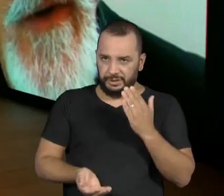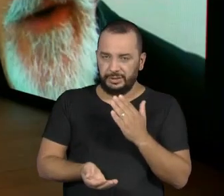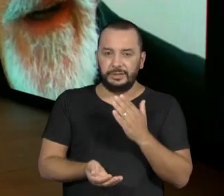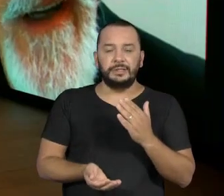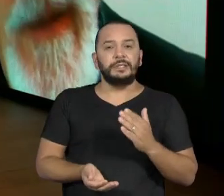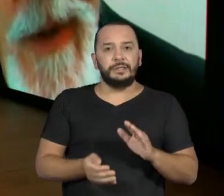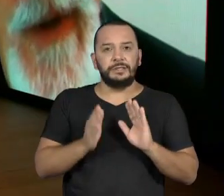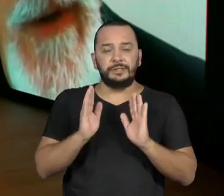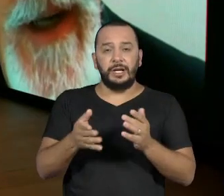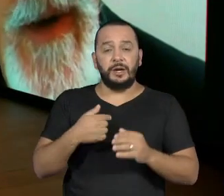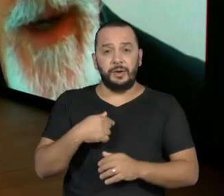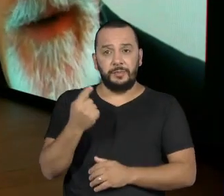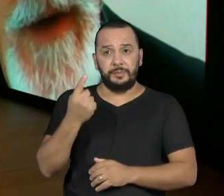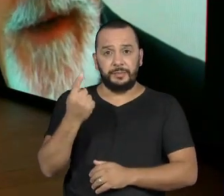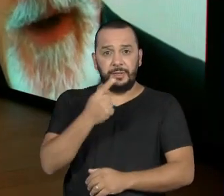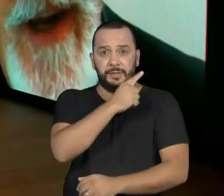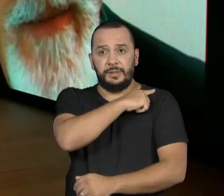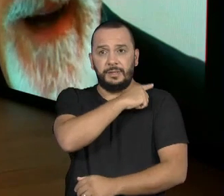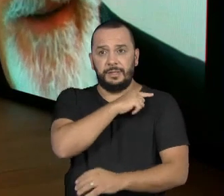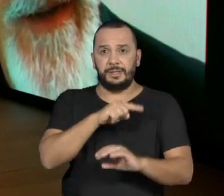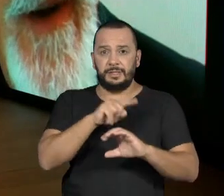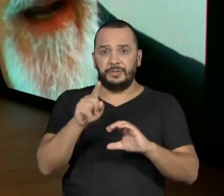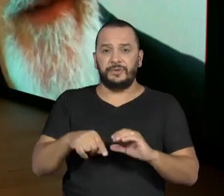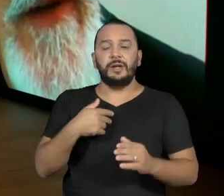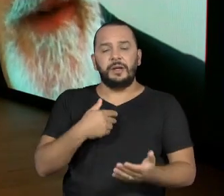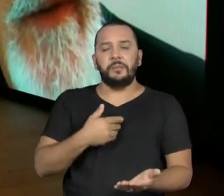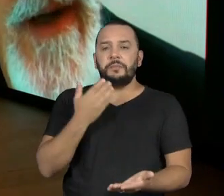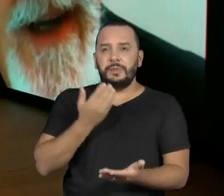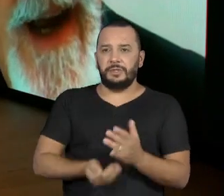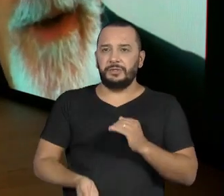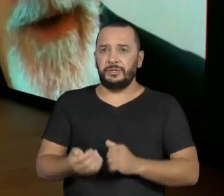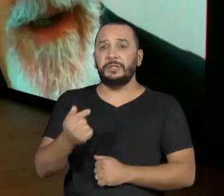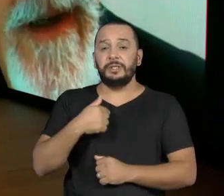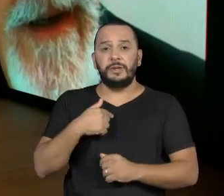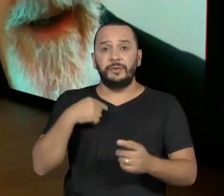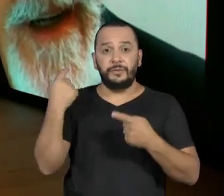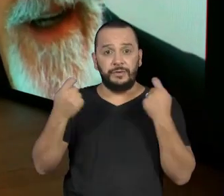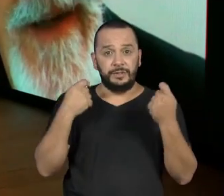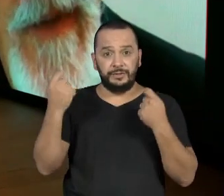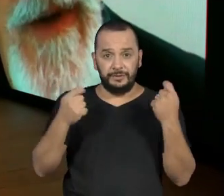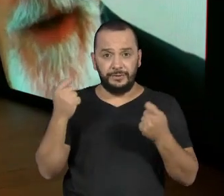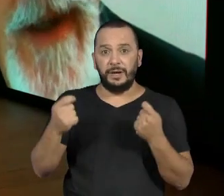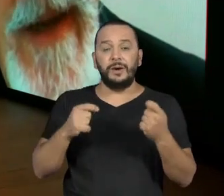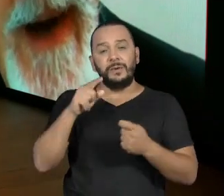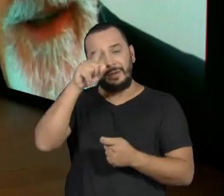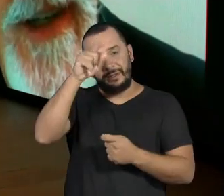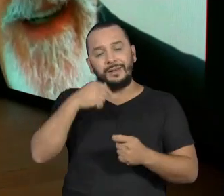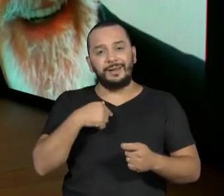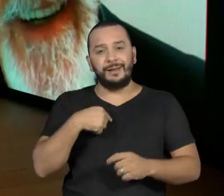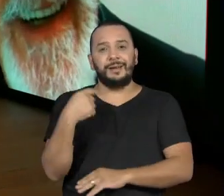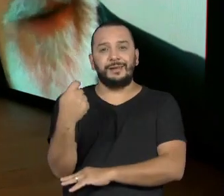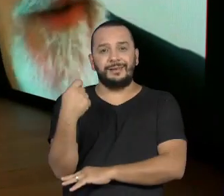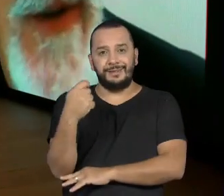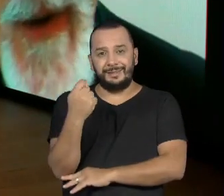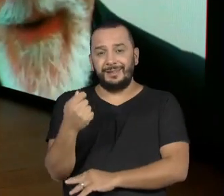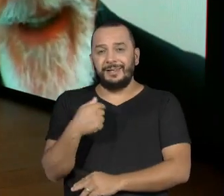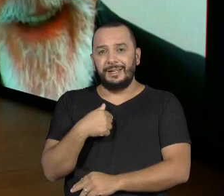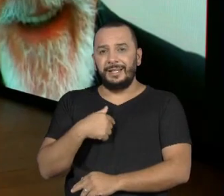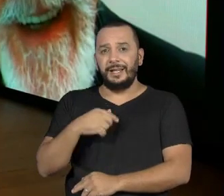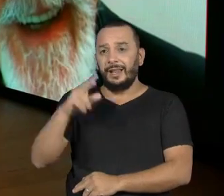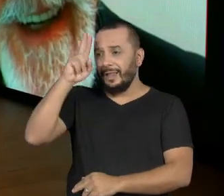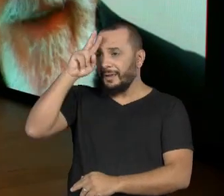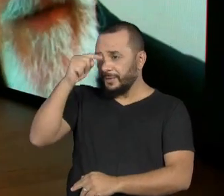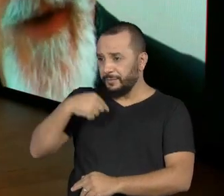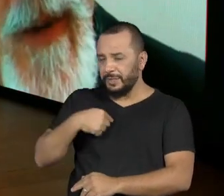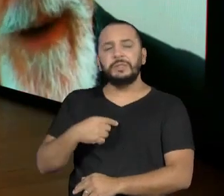científico. Depois, eu encontrei com ele no Festival de Gramado e ele falou, lembra de mim? Eu falei, claro, né? Professor de matemática. É um absurdo